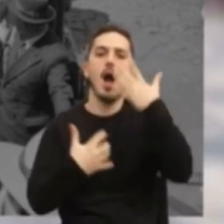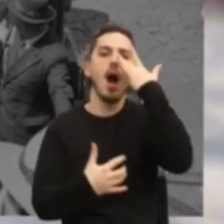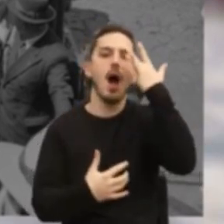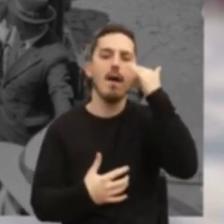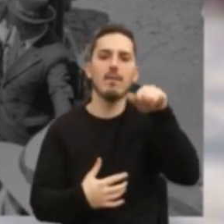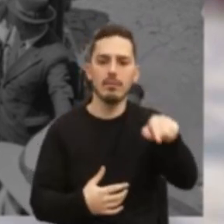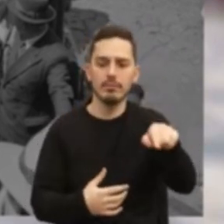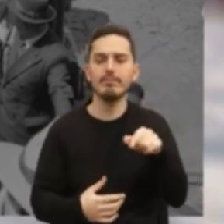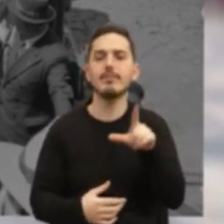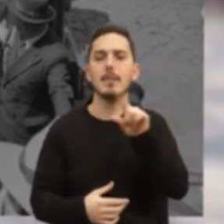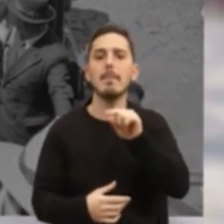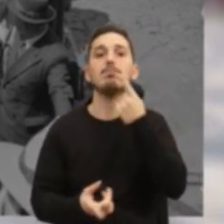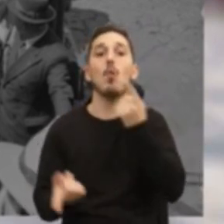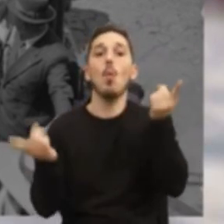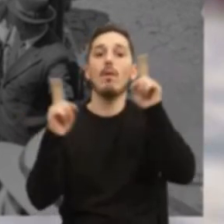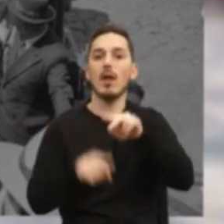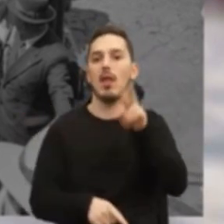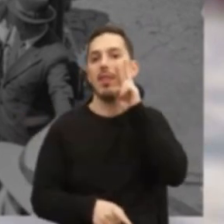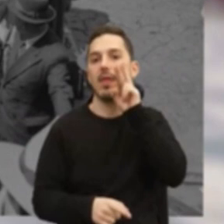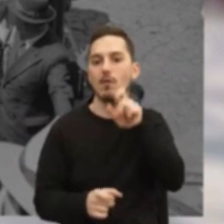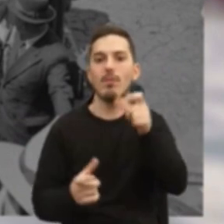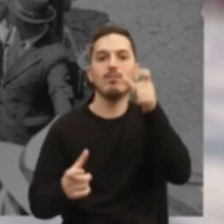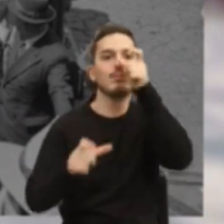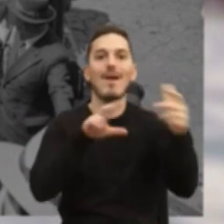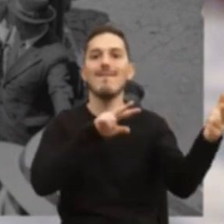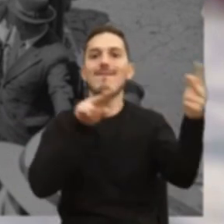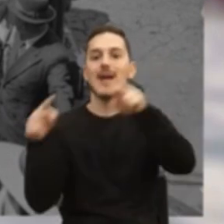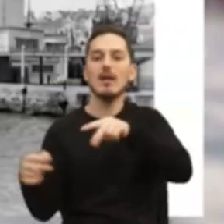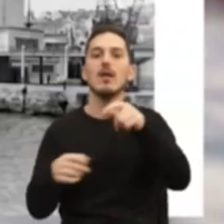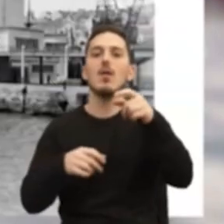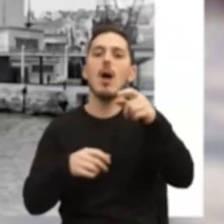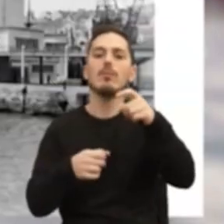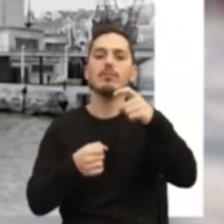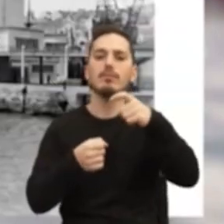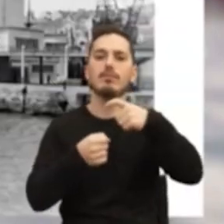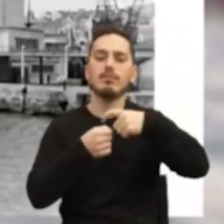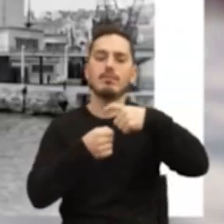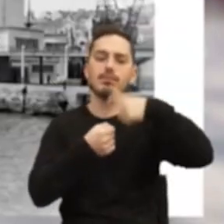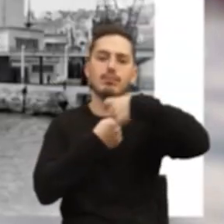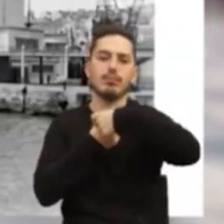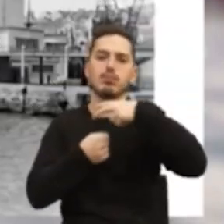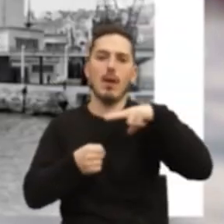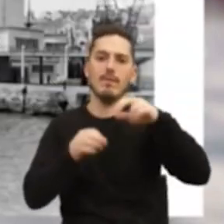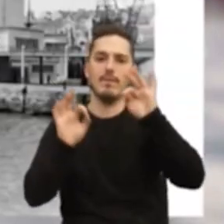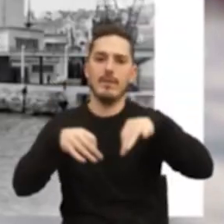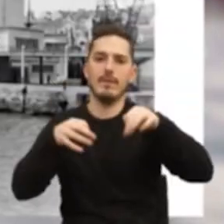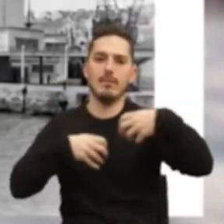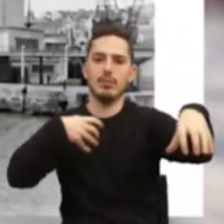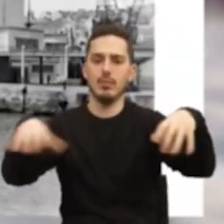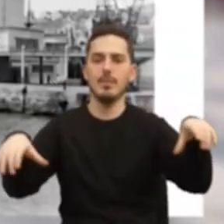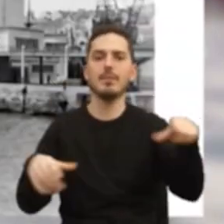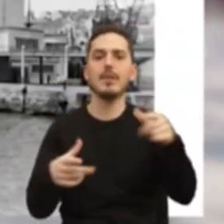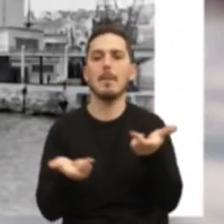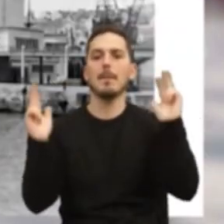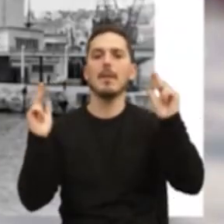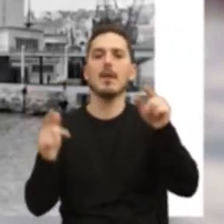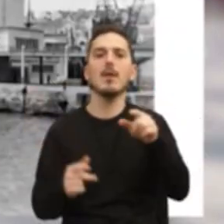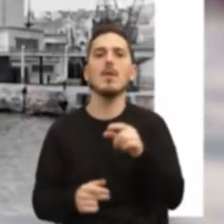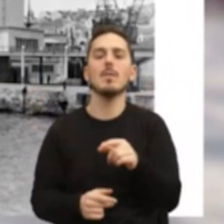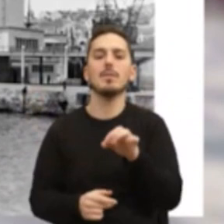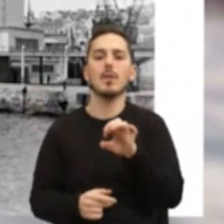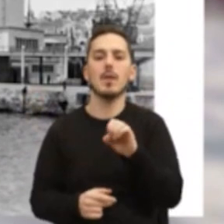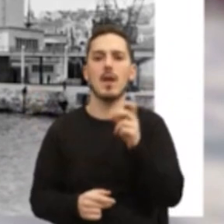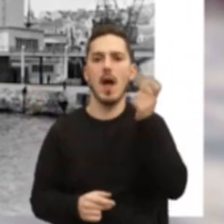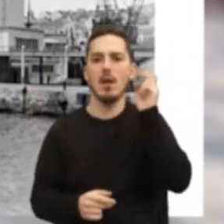ao regresso da população portuguesa durante o processo de descolonização. Em 2023 assinalam-se 80 anos da inauguração da Garra